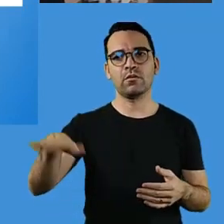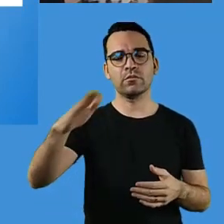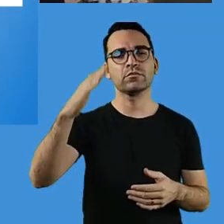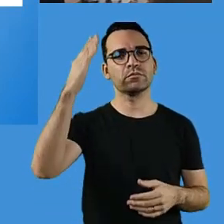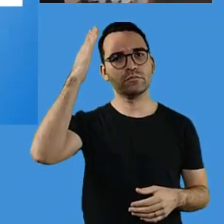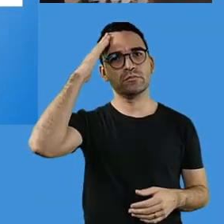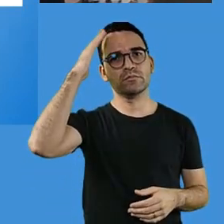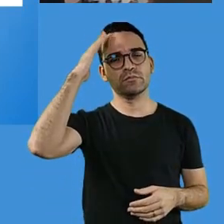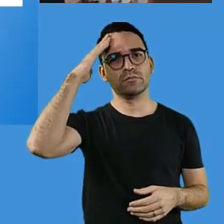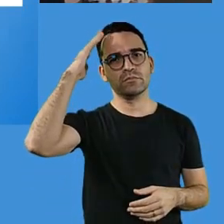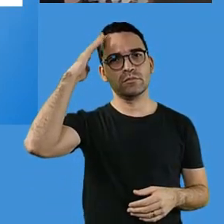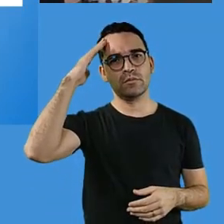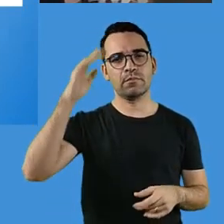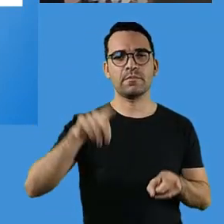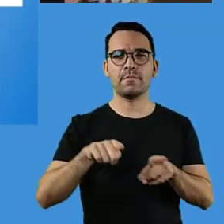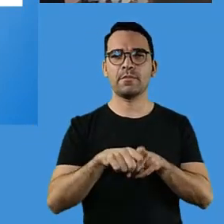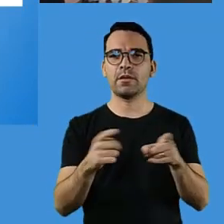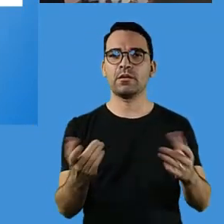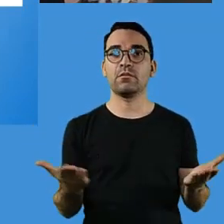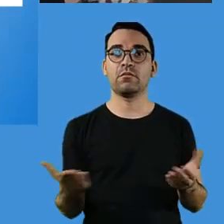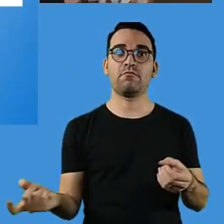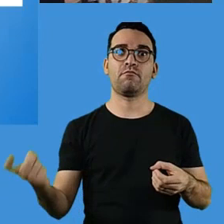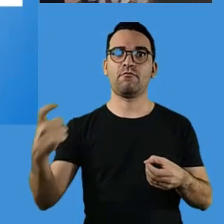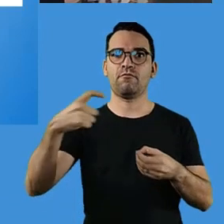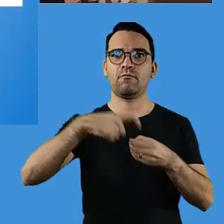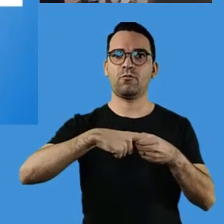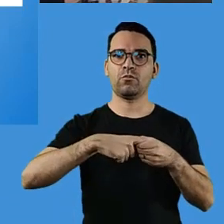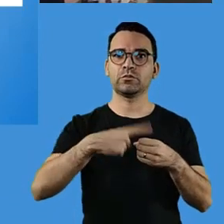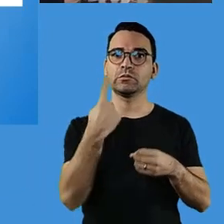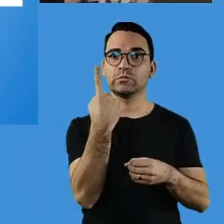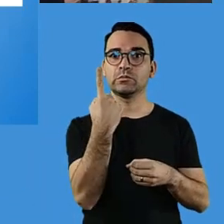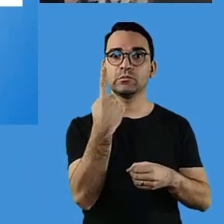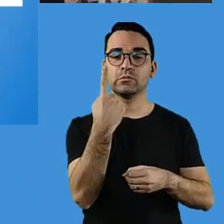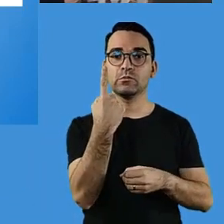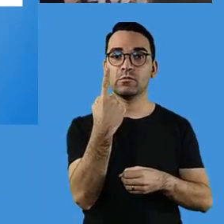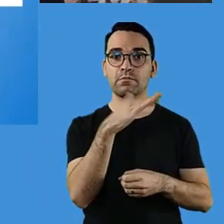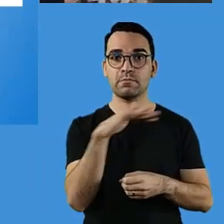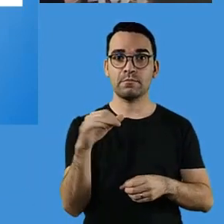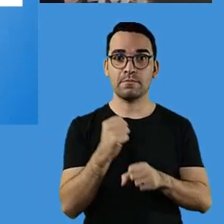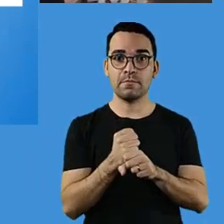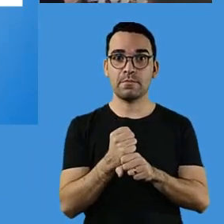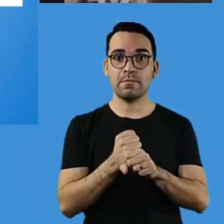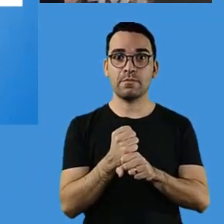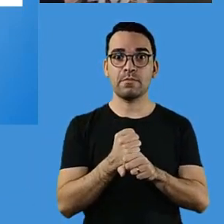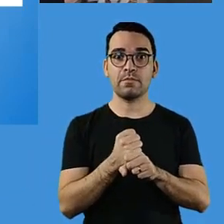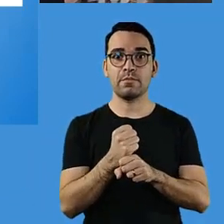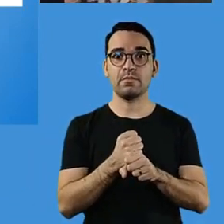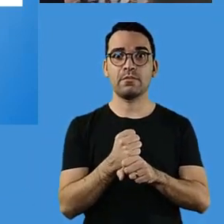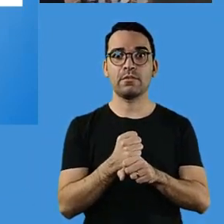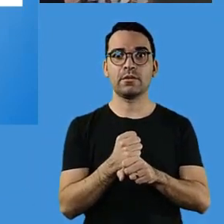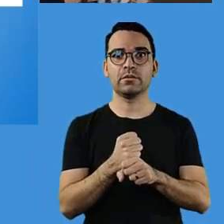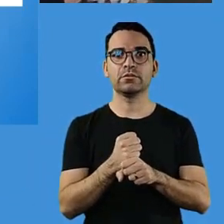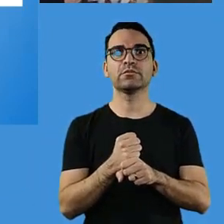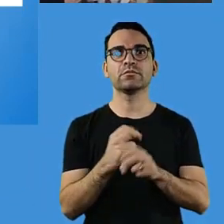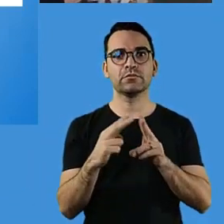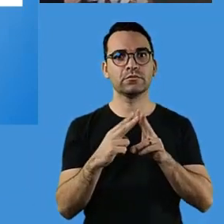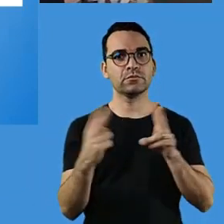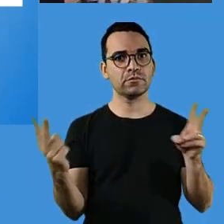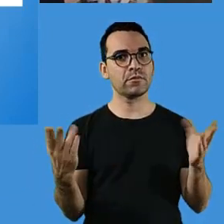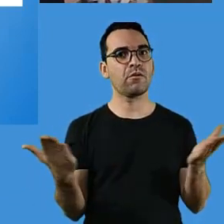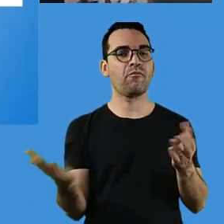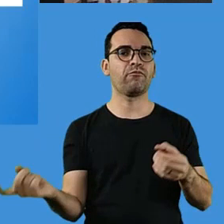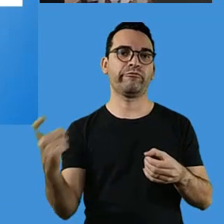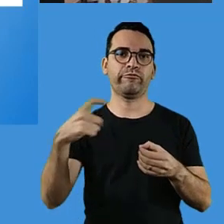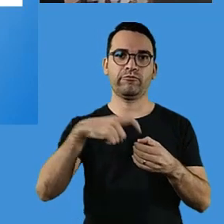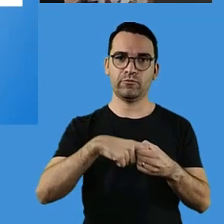escolas já elaboram, mas hoje, com o retorno, após um ano e meio, eu preciso estar muito